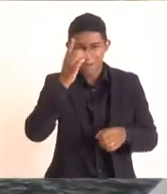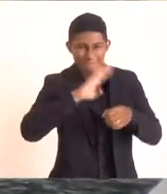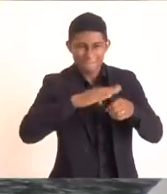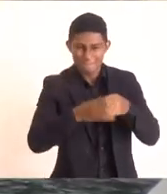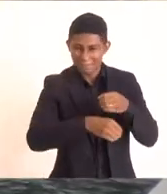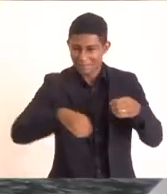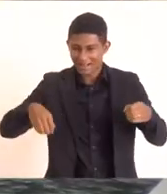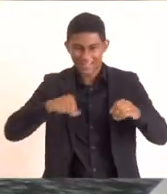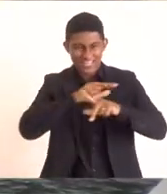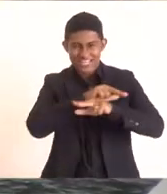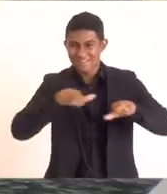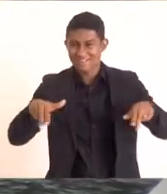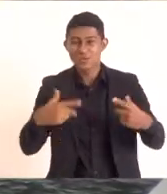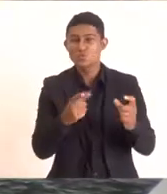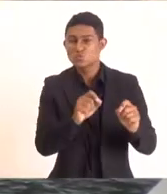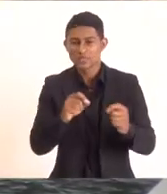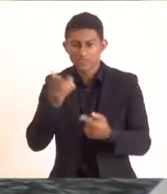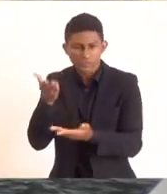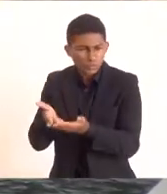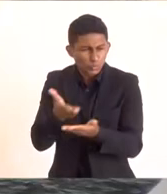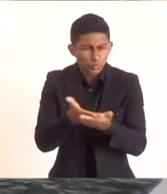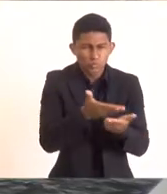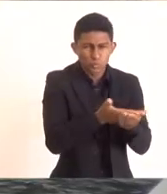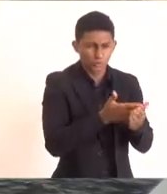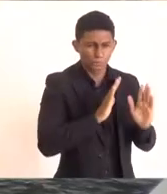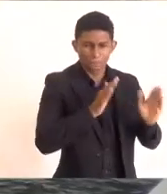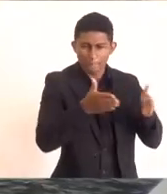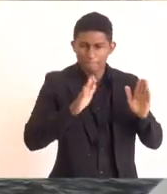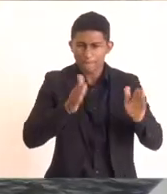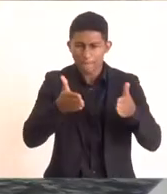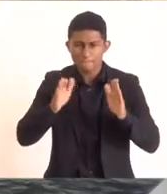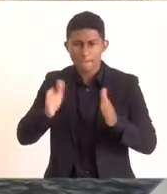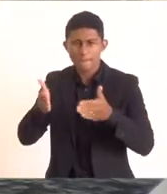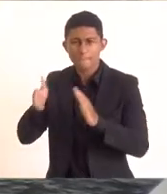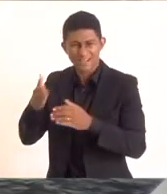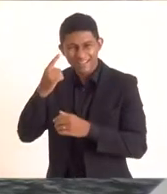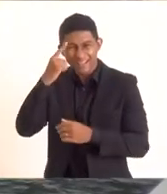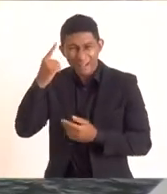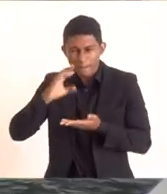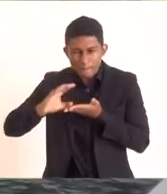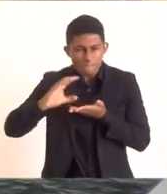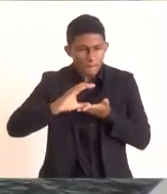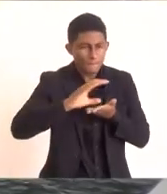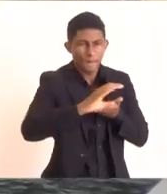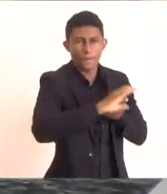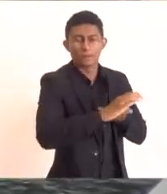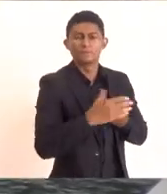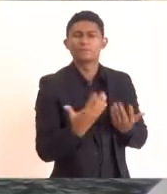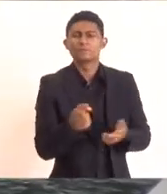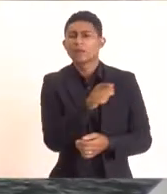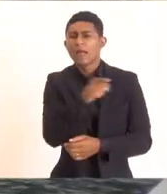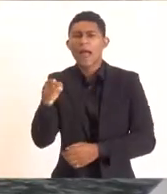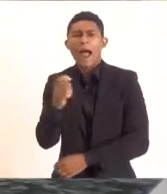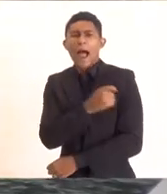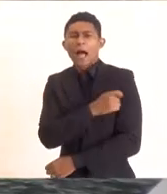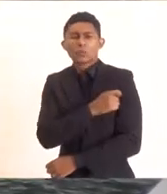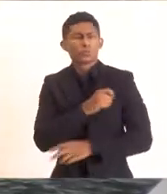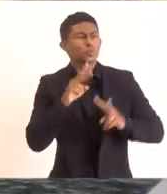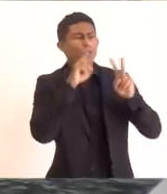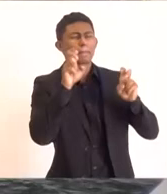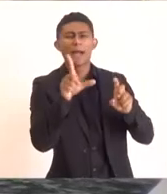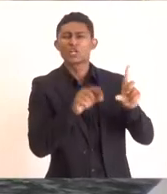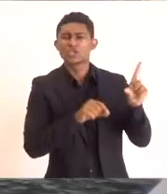a produção de estudos locais dirigidos. não é o estudante que escolhe o tema.